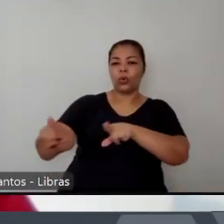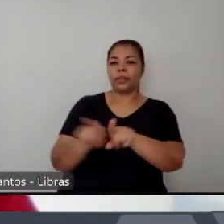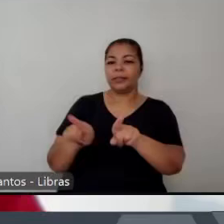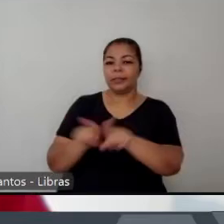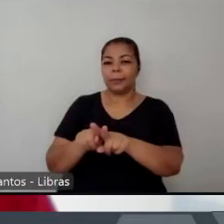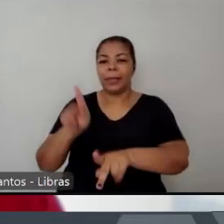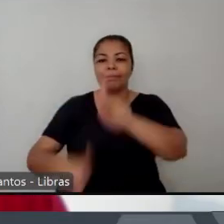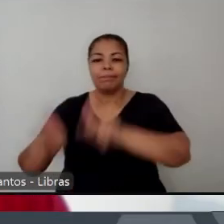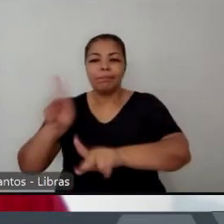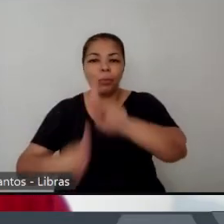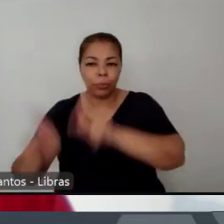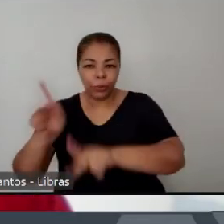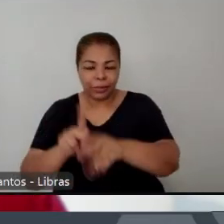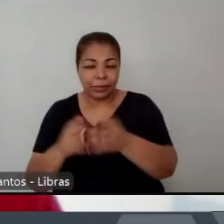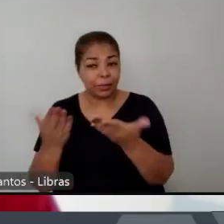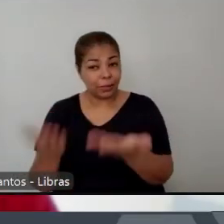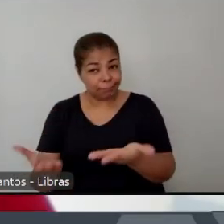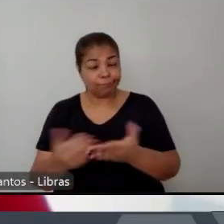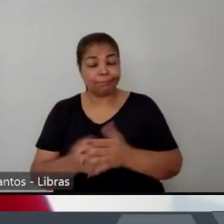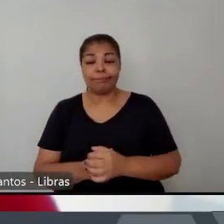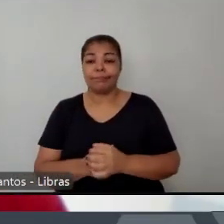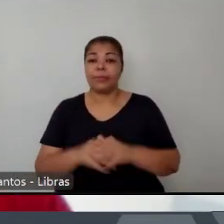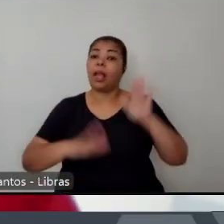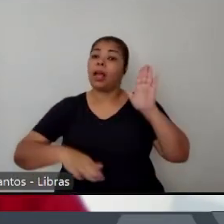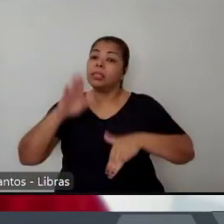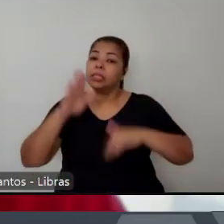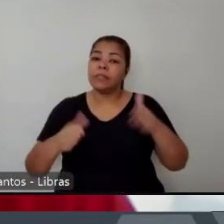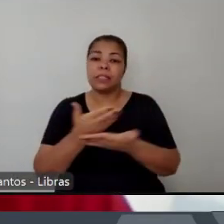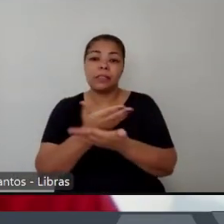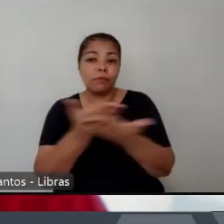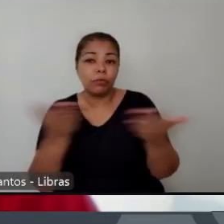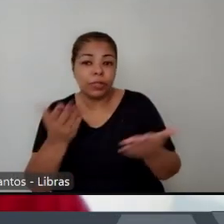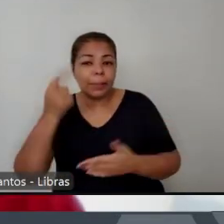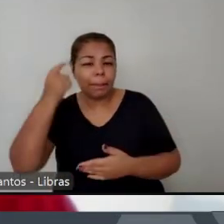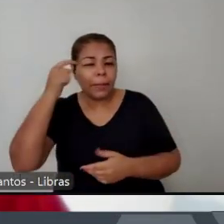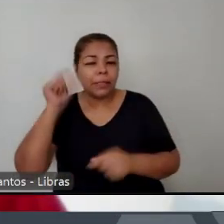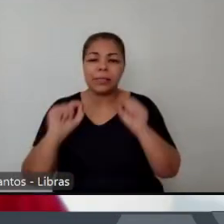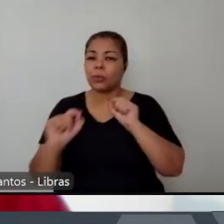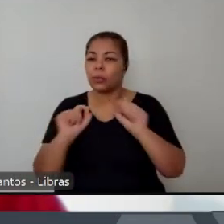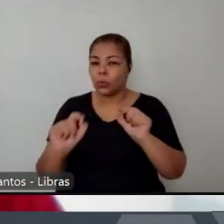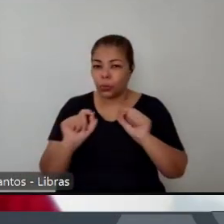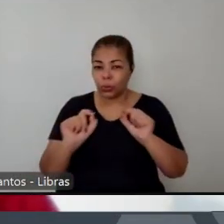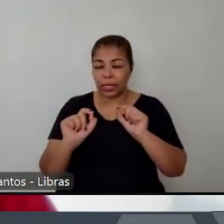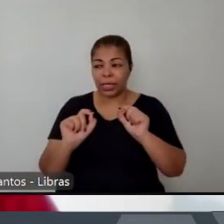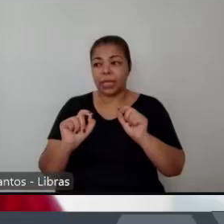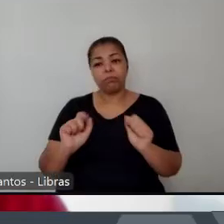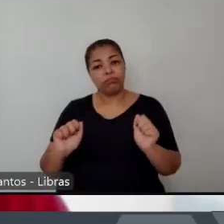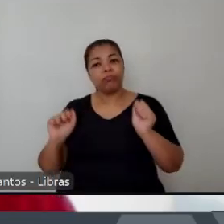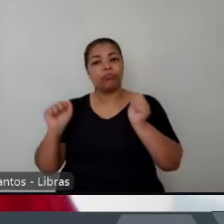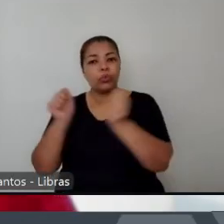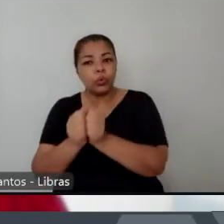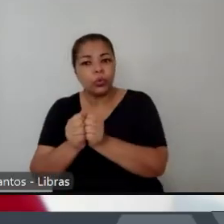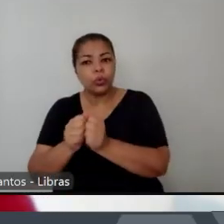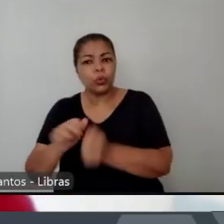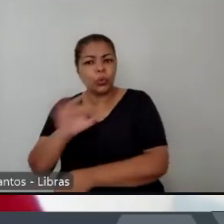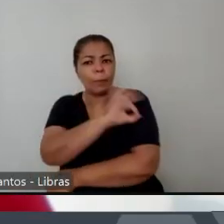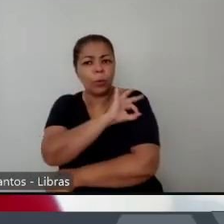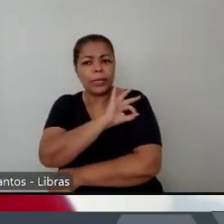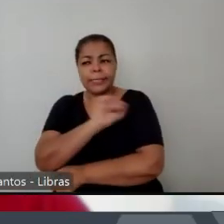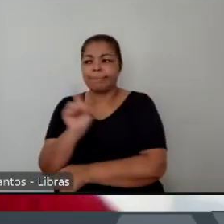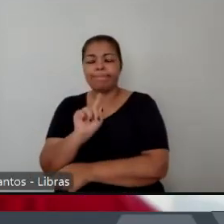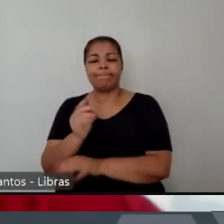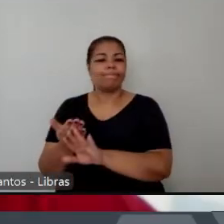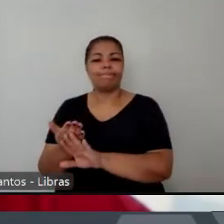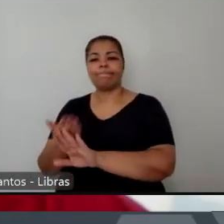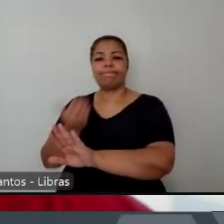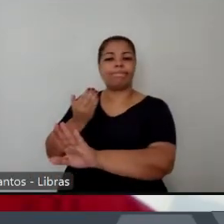pessoas que, para você lidar com essa ameaça de descontrole, você passa a enxergar e